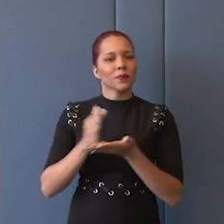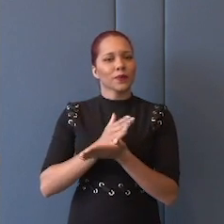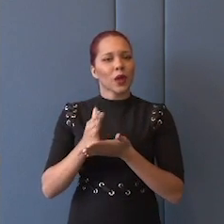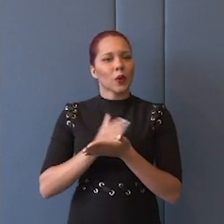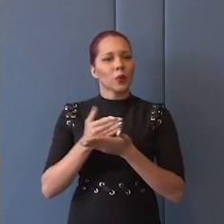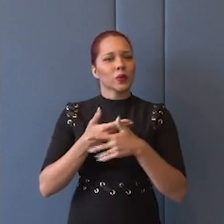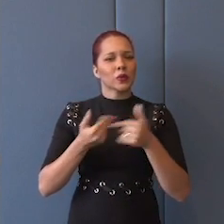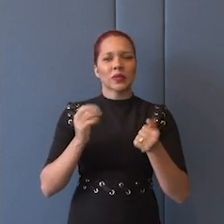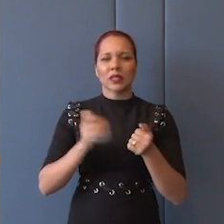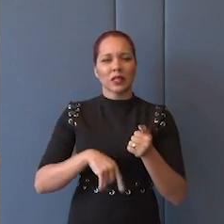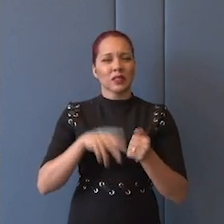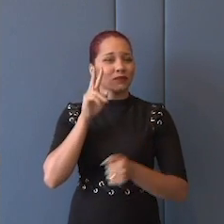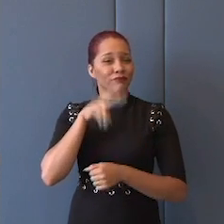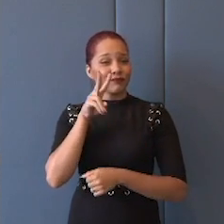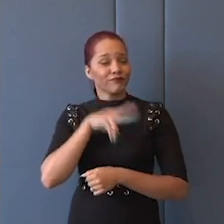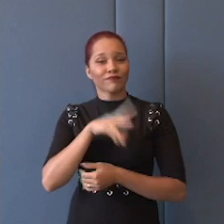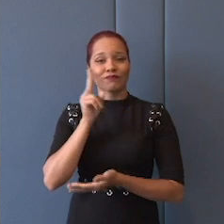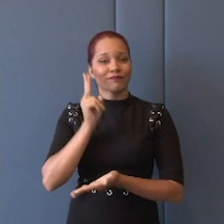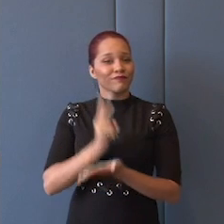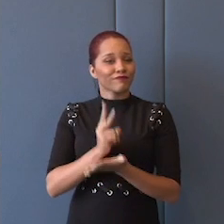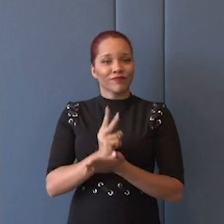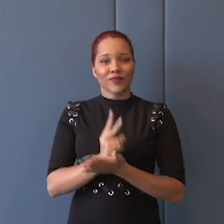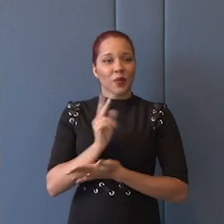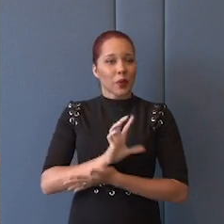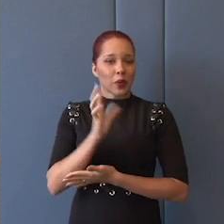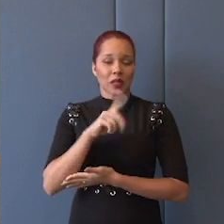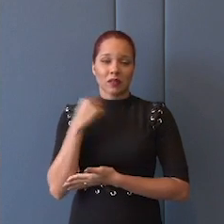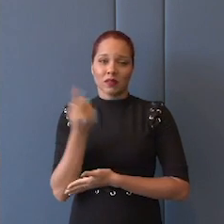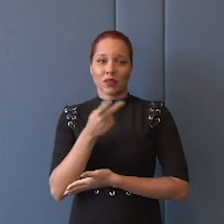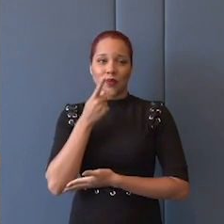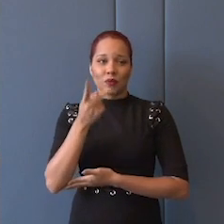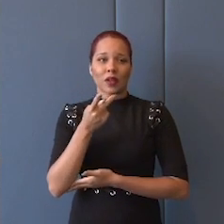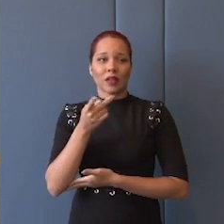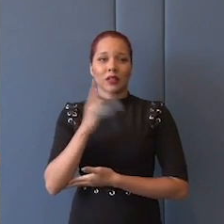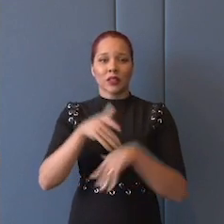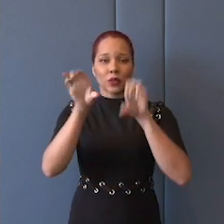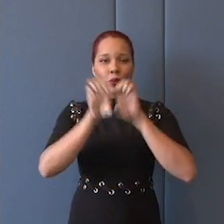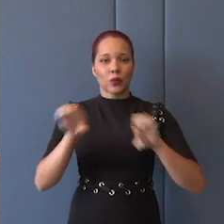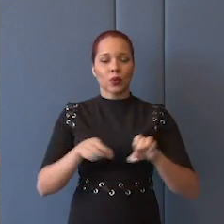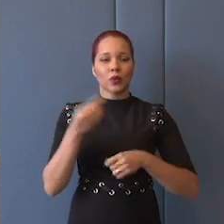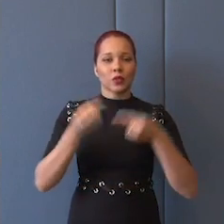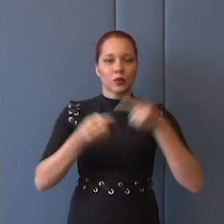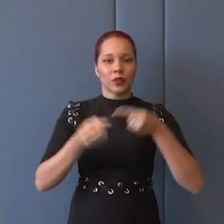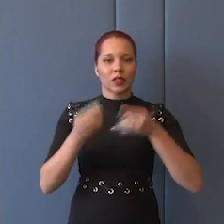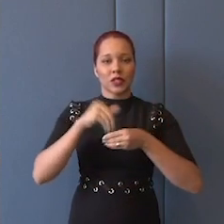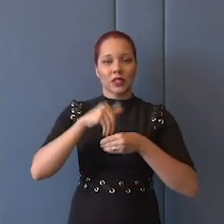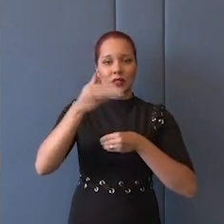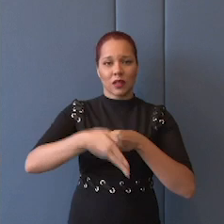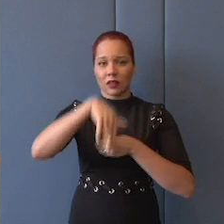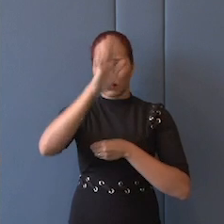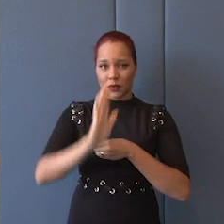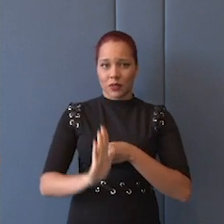clichês que surgem frequentemente quando a gente fala de política externa, sobretudo aqui de política externa brasileira.